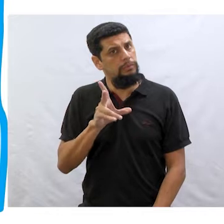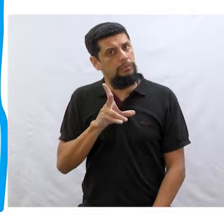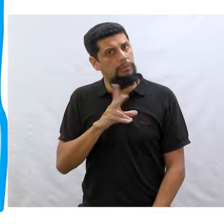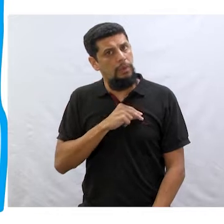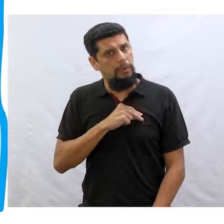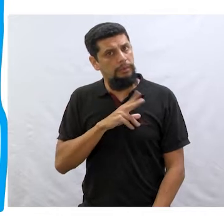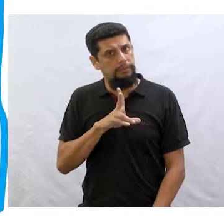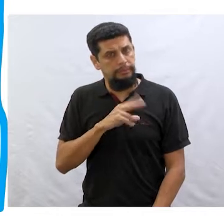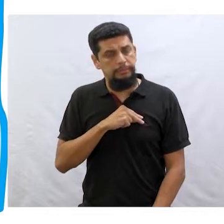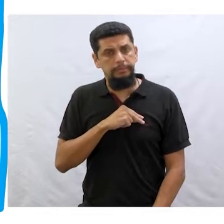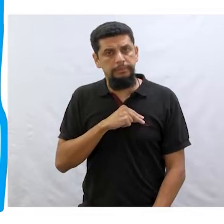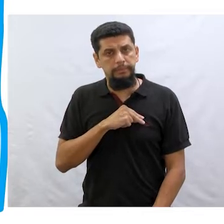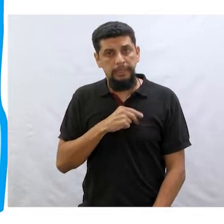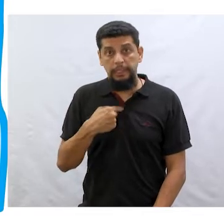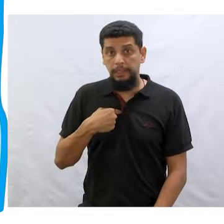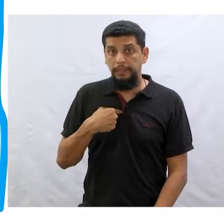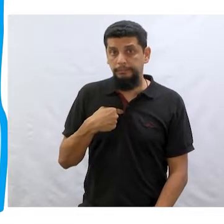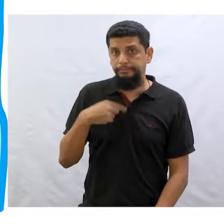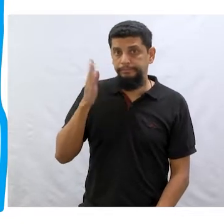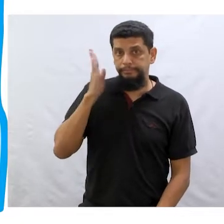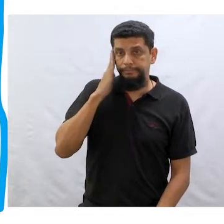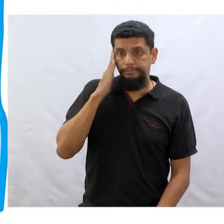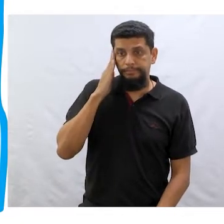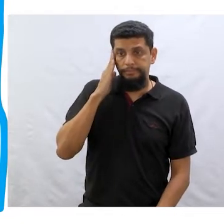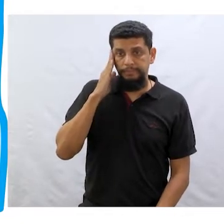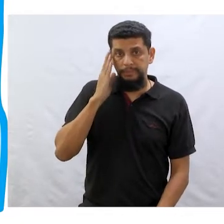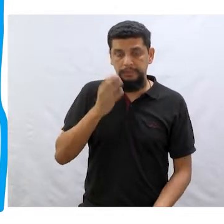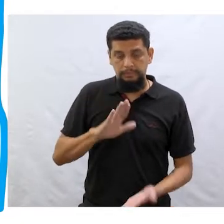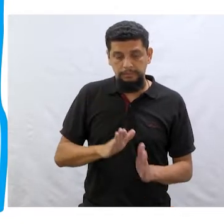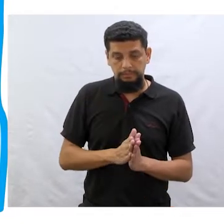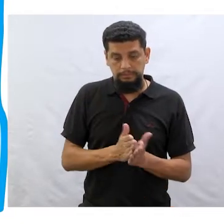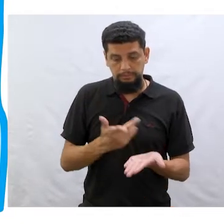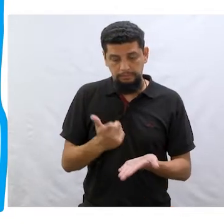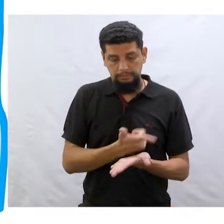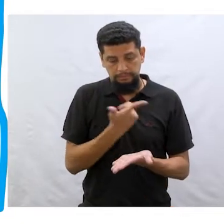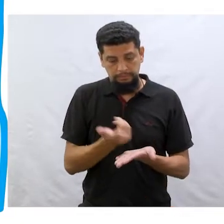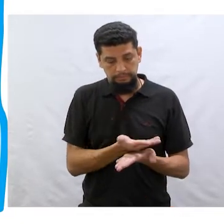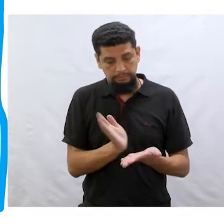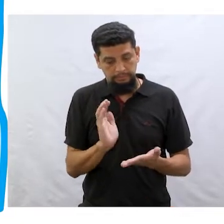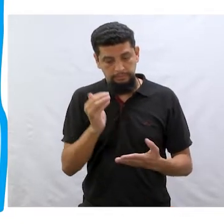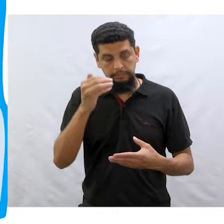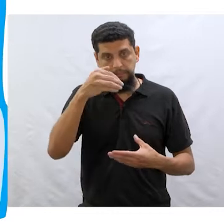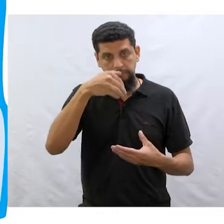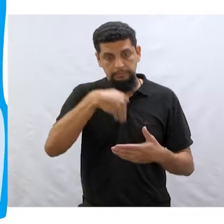cabeça. E olha que eu mesmo coloquei o livro na estante.